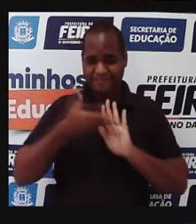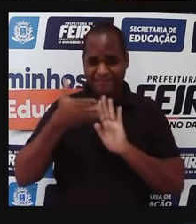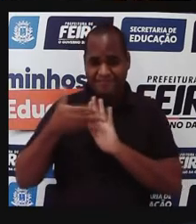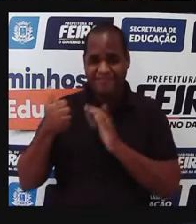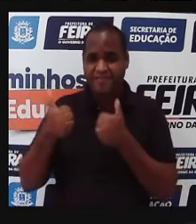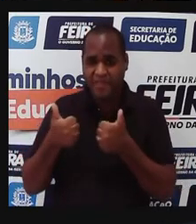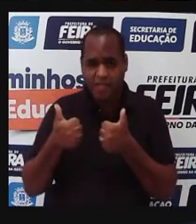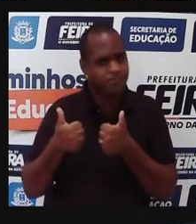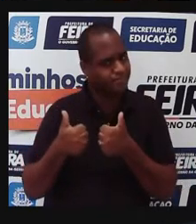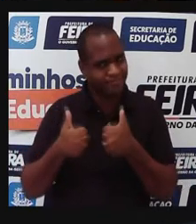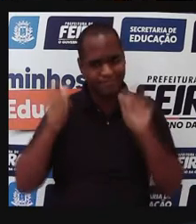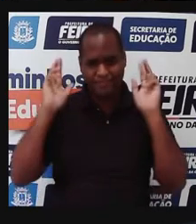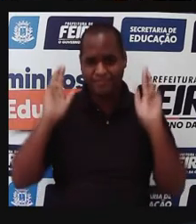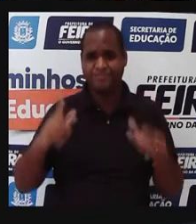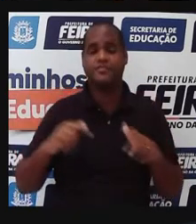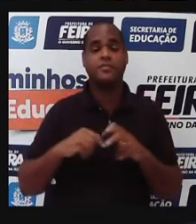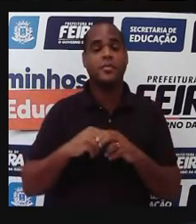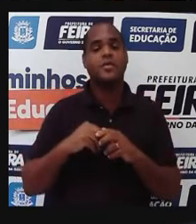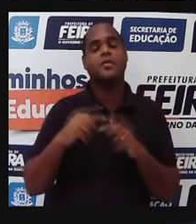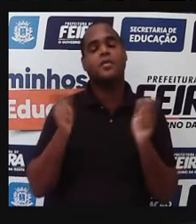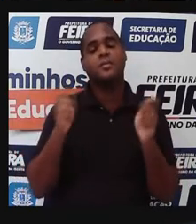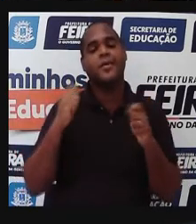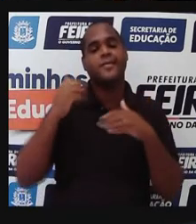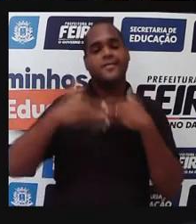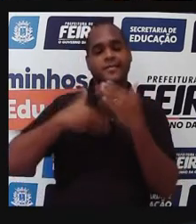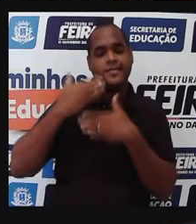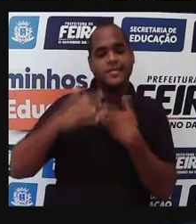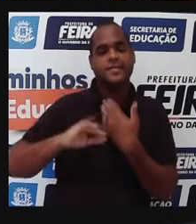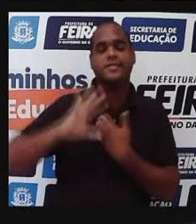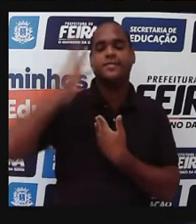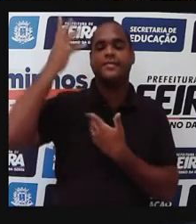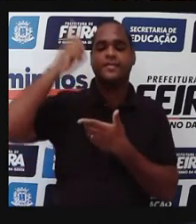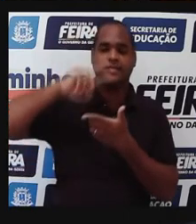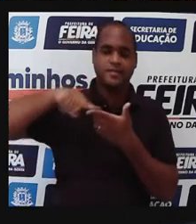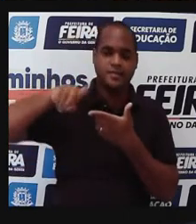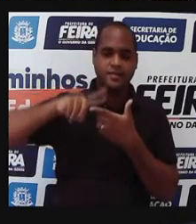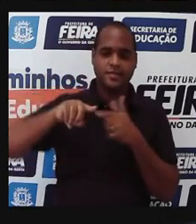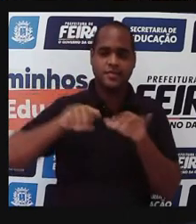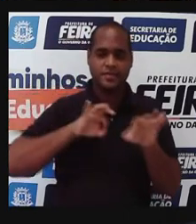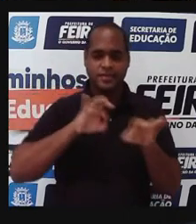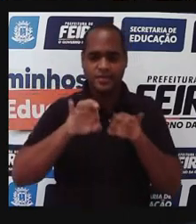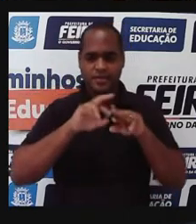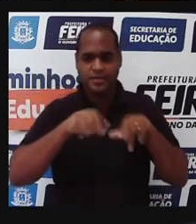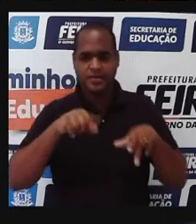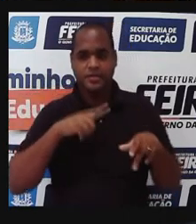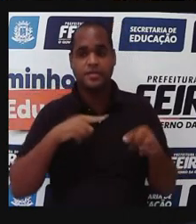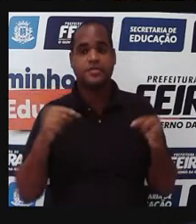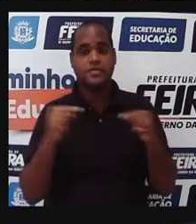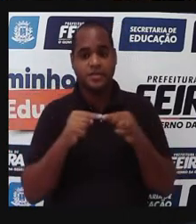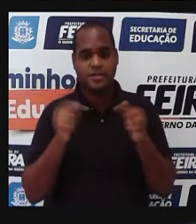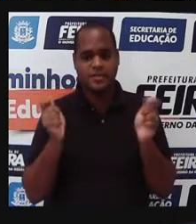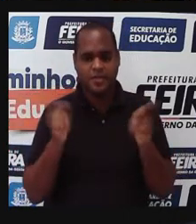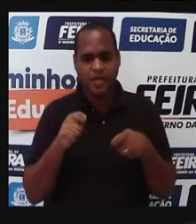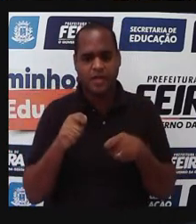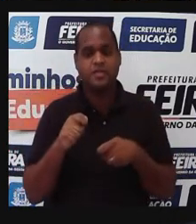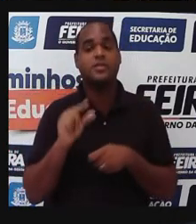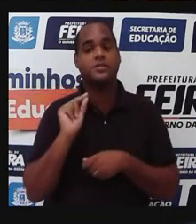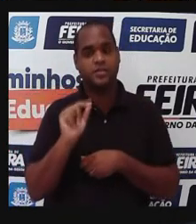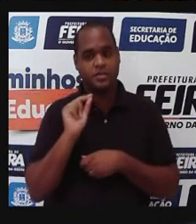essas má condições de higiene podem vir, né, podem ser resultado, tanto de ações